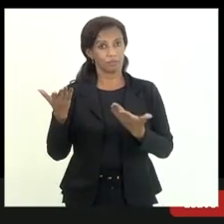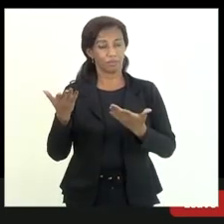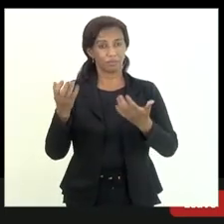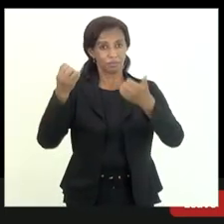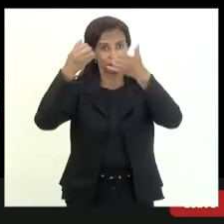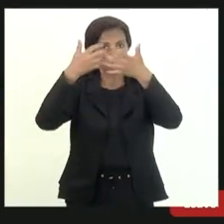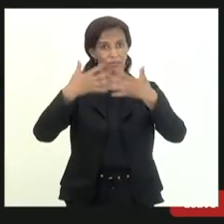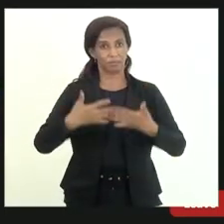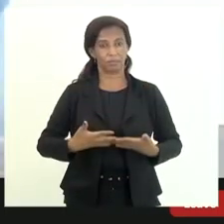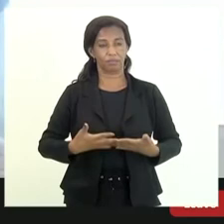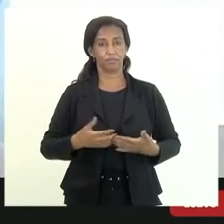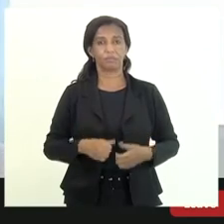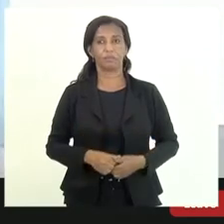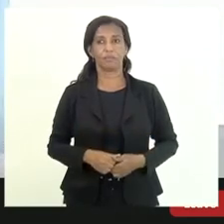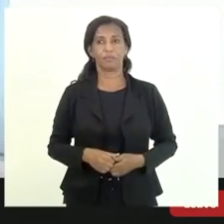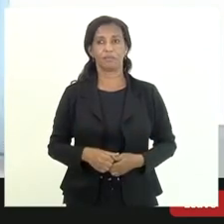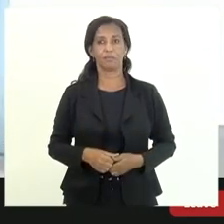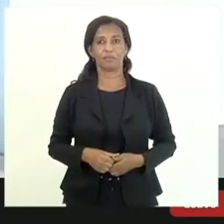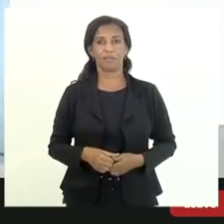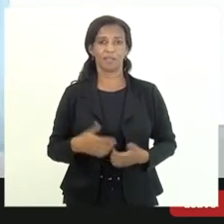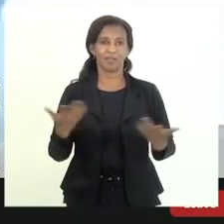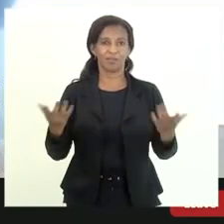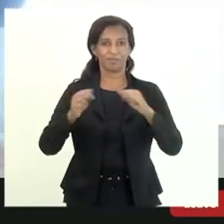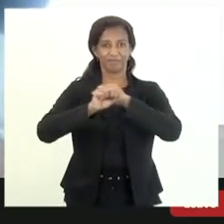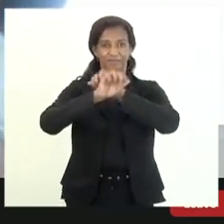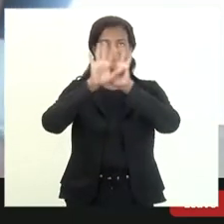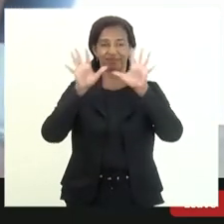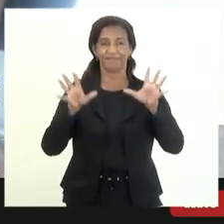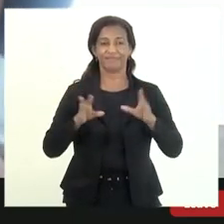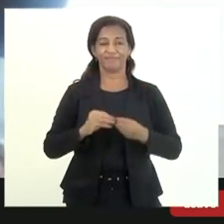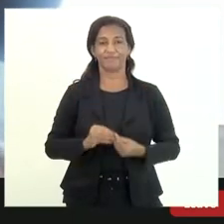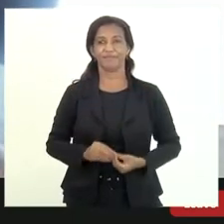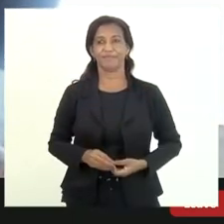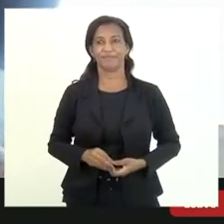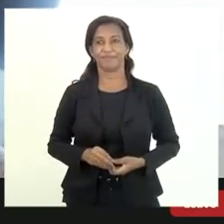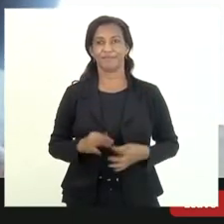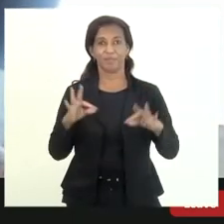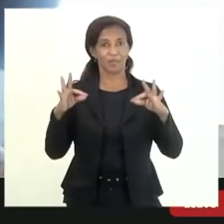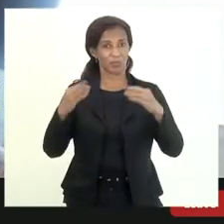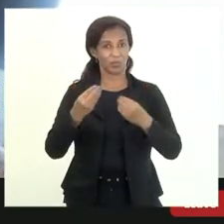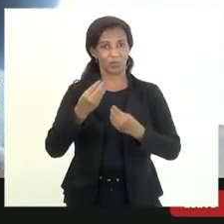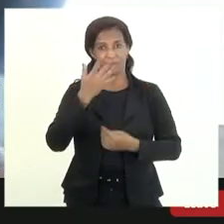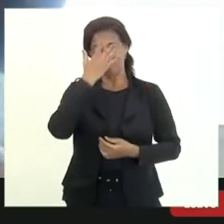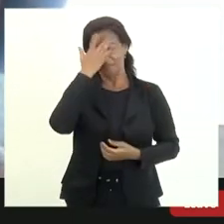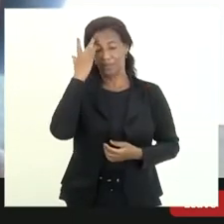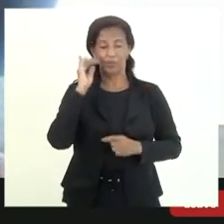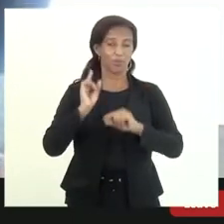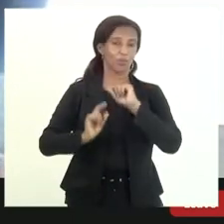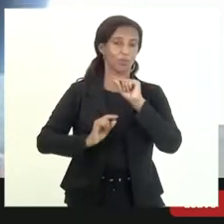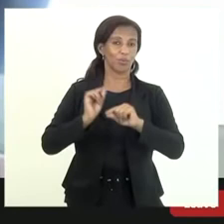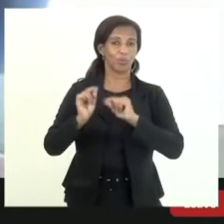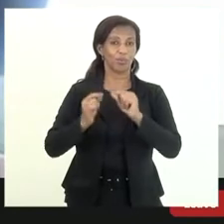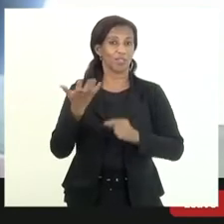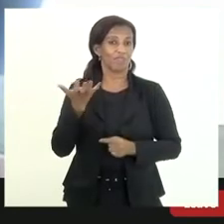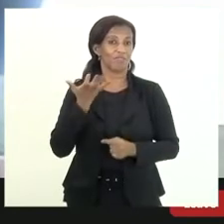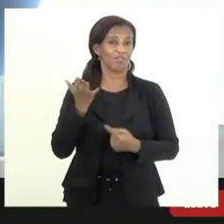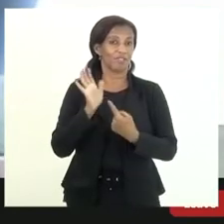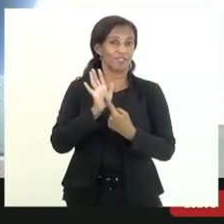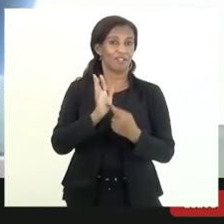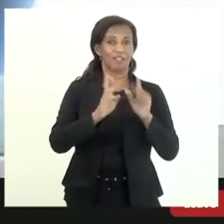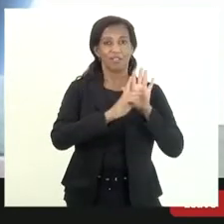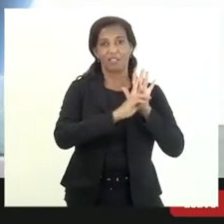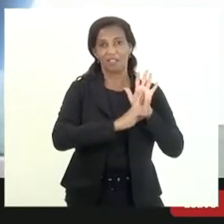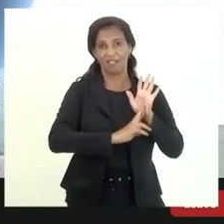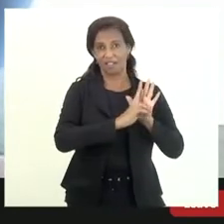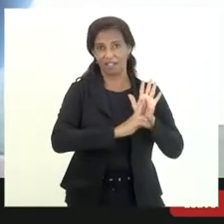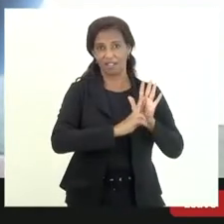espero espero que tenha ficado mais claro para todo mundo o que a gente estava querendo dizer no relatório